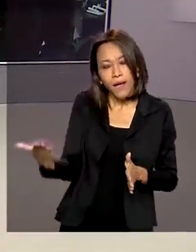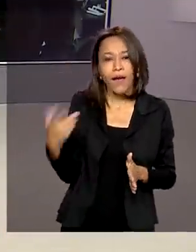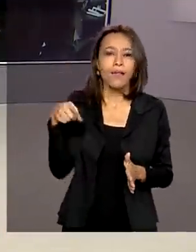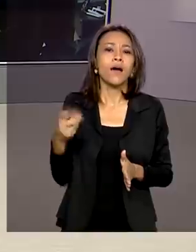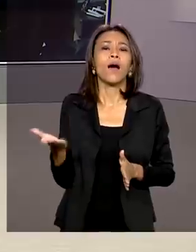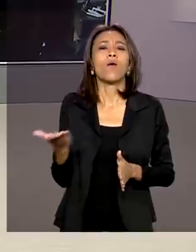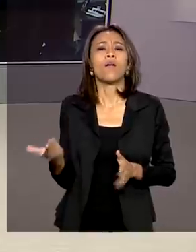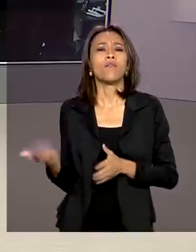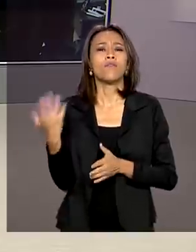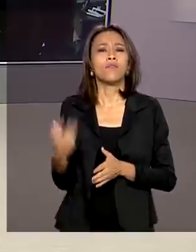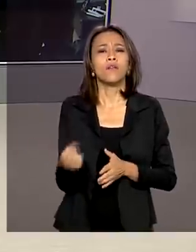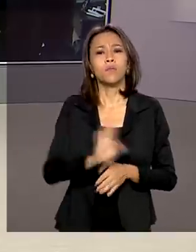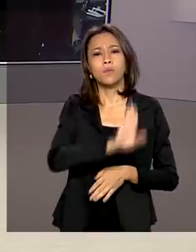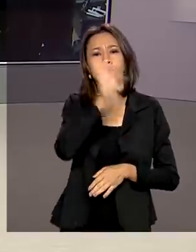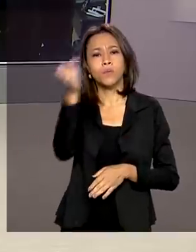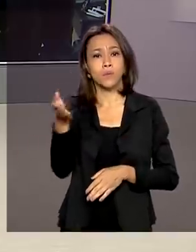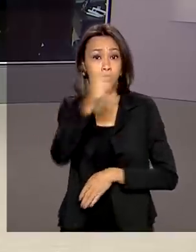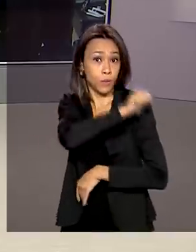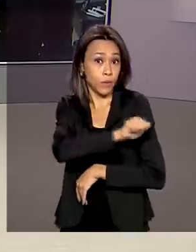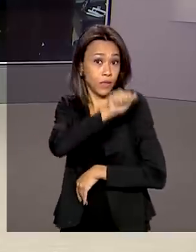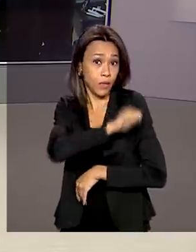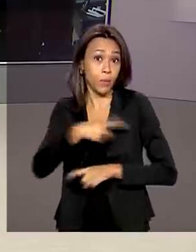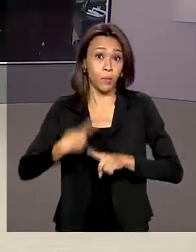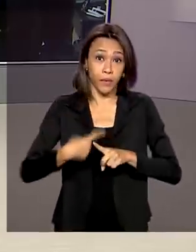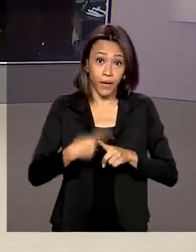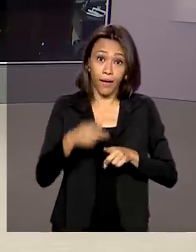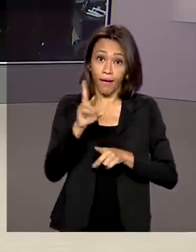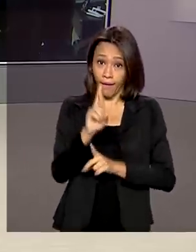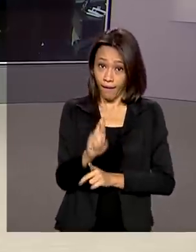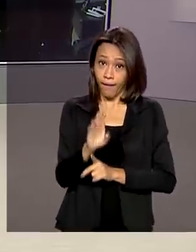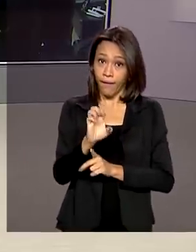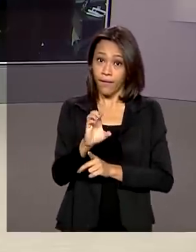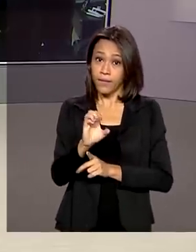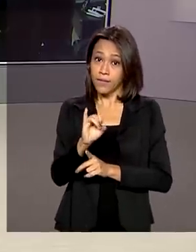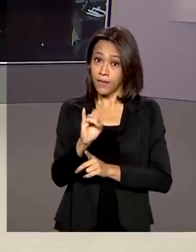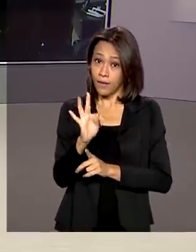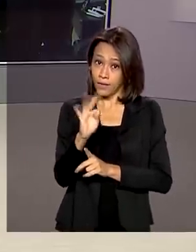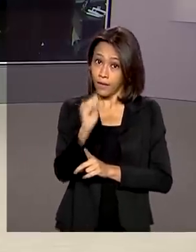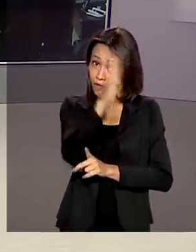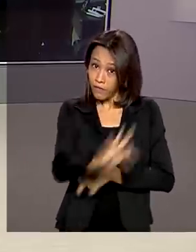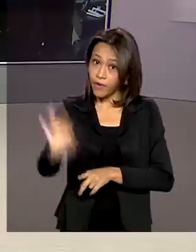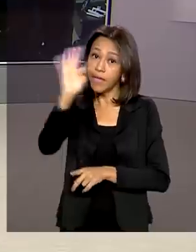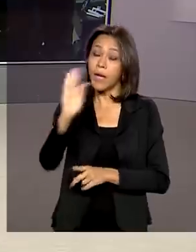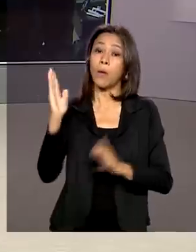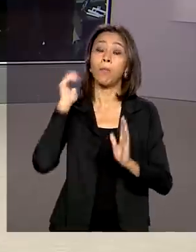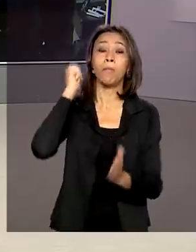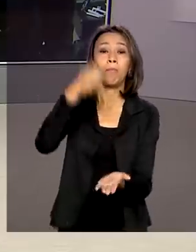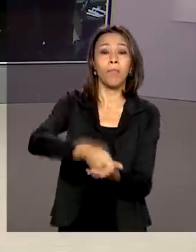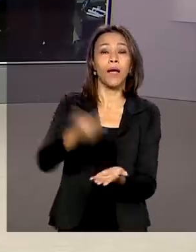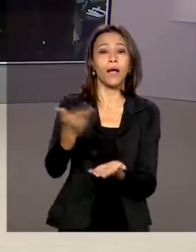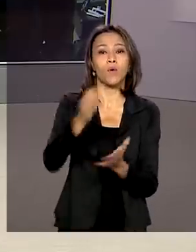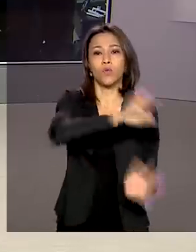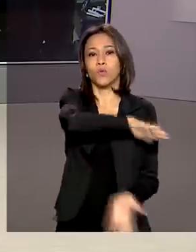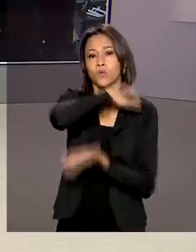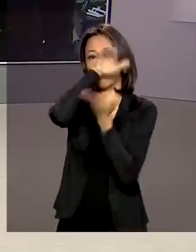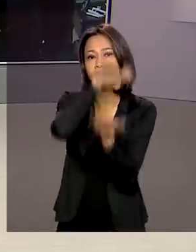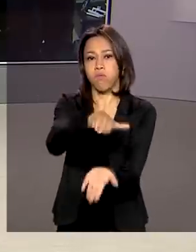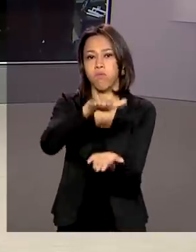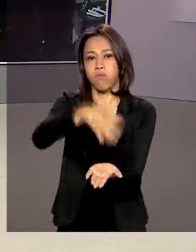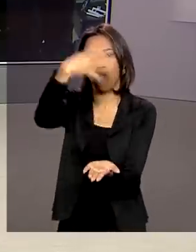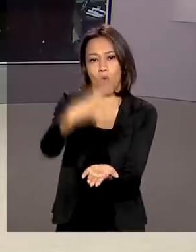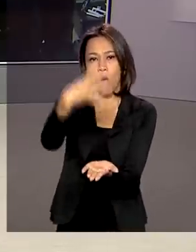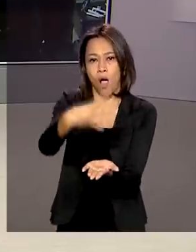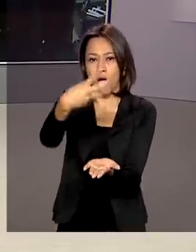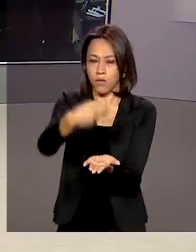de Brasília vamos ao Rio de Janeiro, porque a Receita Federal paga hoje o quarto lote de restituição do imposto de renda. Não é isso? Cláudia